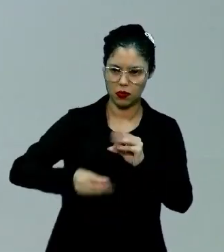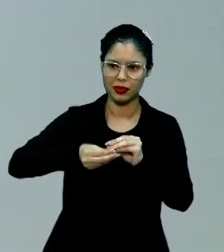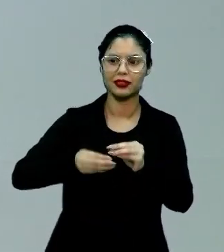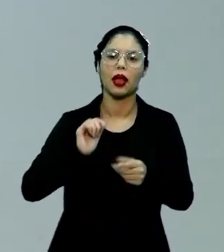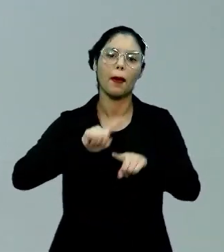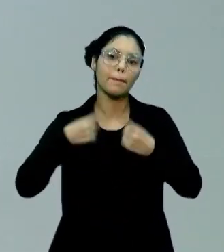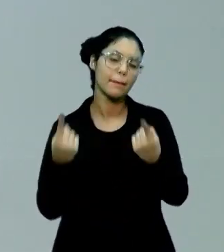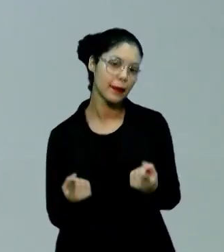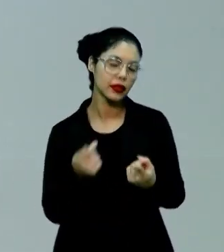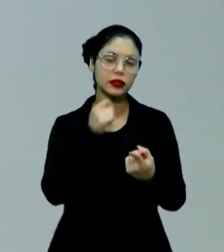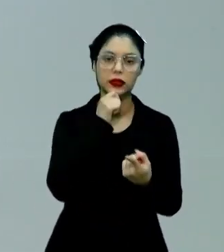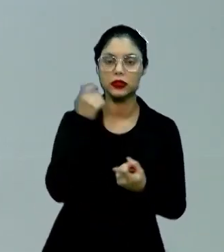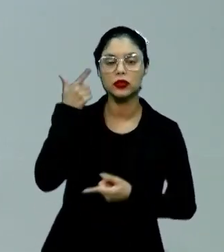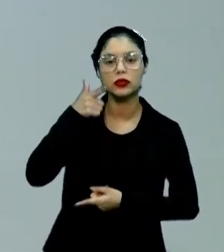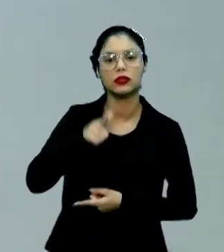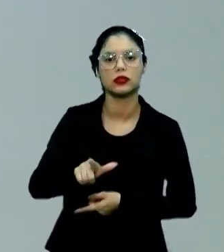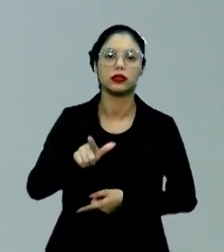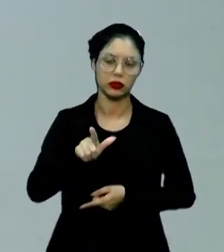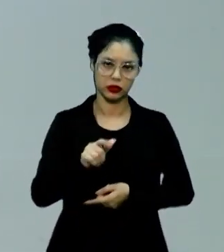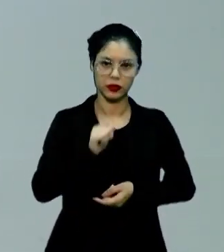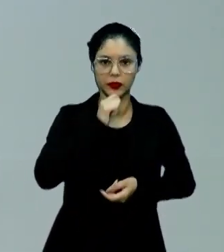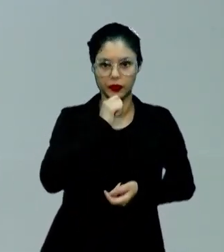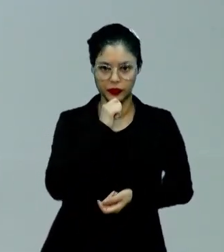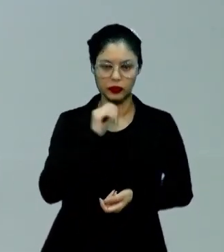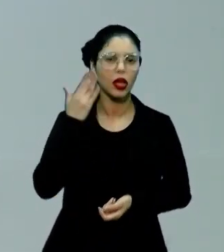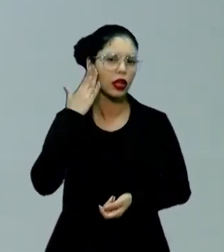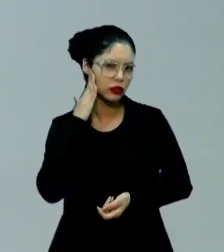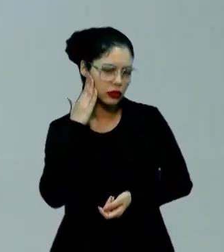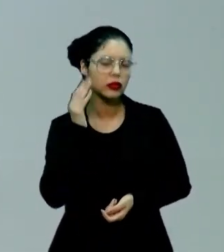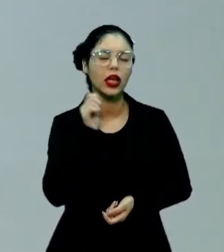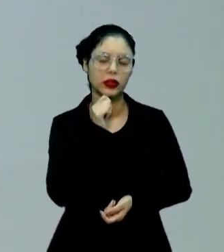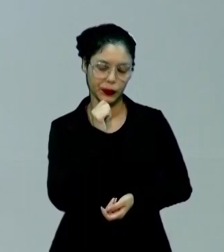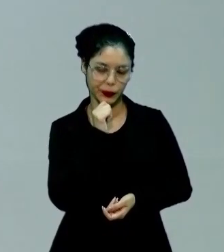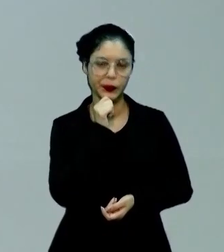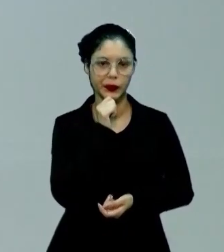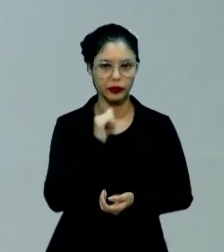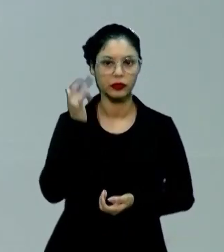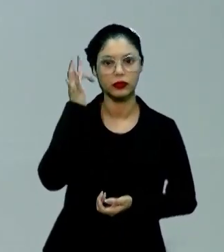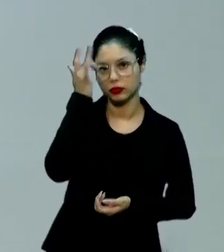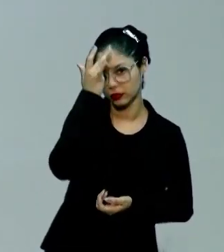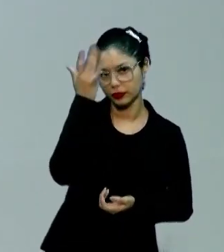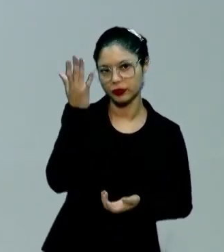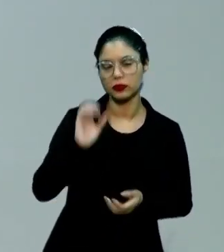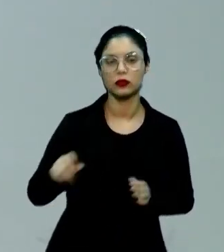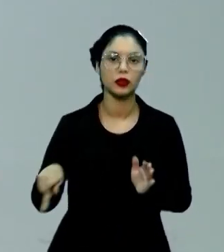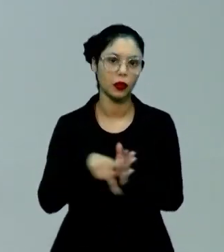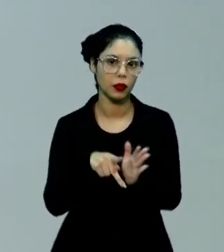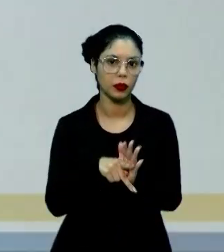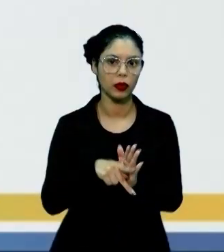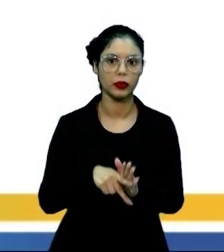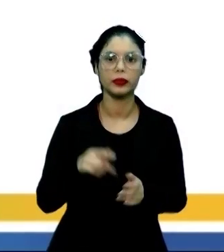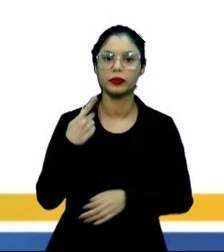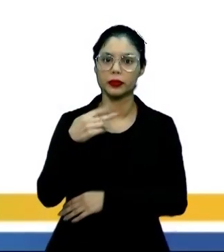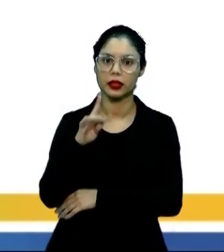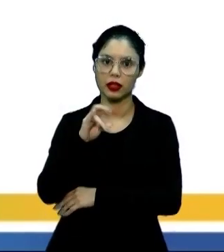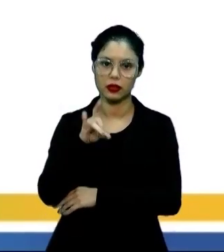mas que a gente consegue ter um entendimento mais fácil do que no parnasianismo.